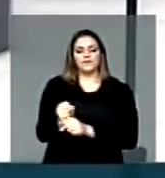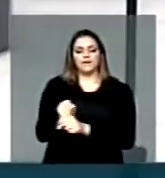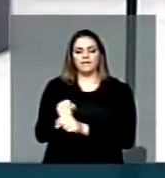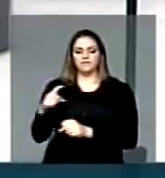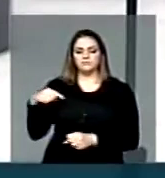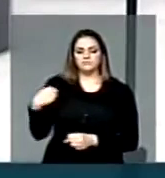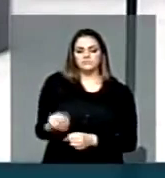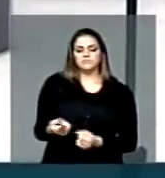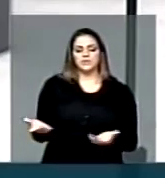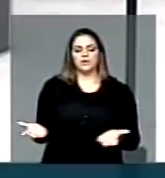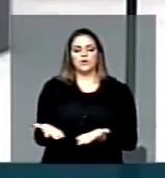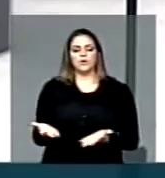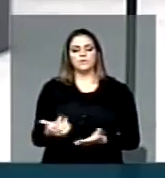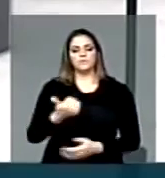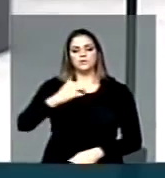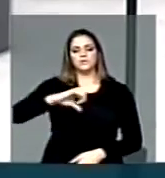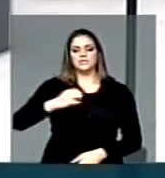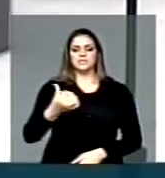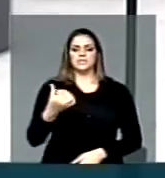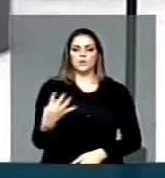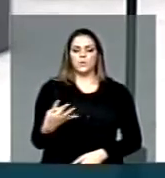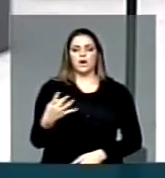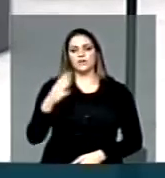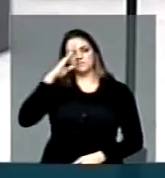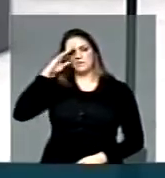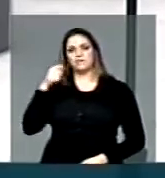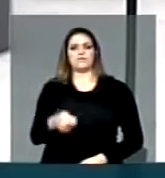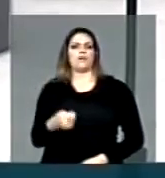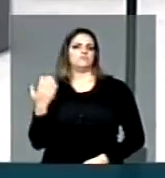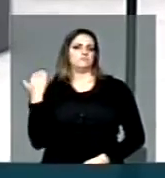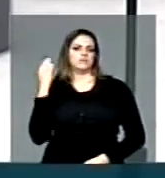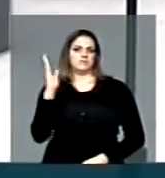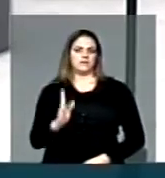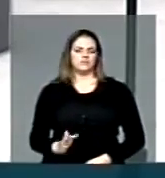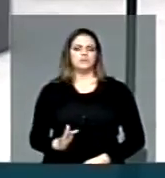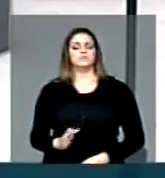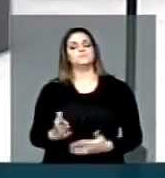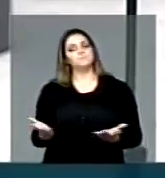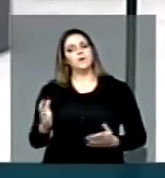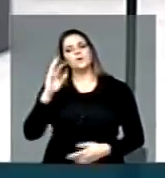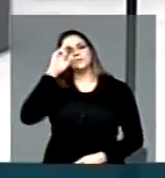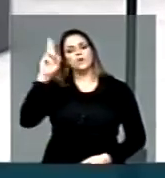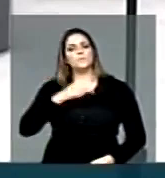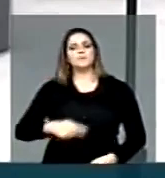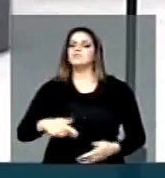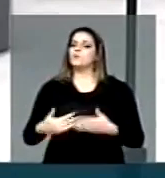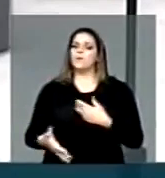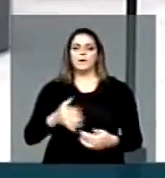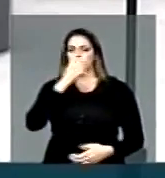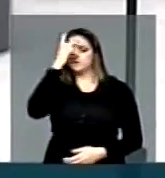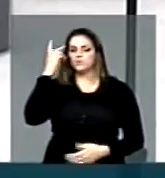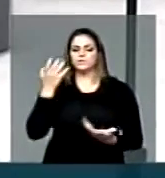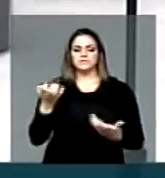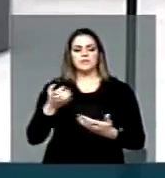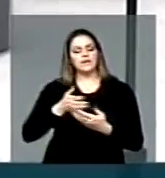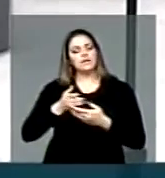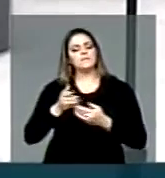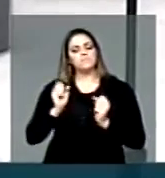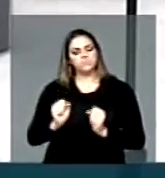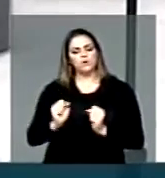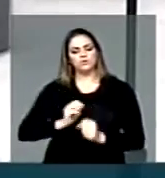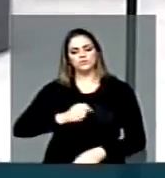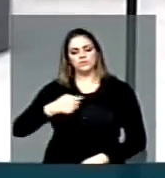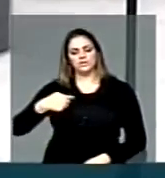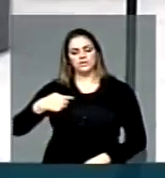militar de 64. Era isso, Sr. Presidente, podendo contar, evidentemente, com quem queira estar de